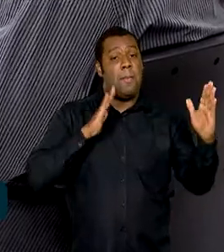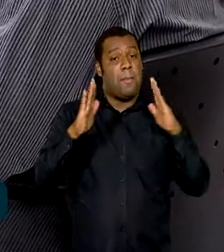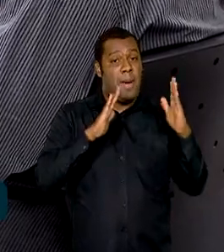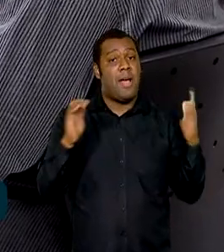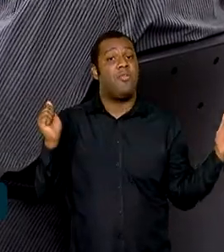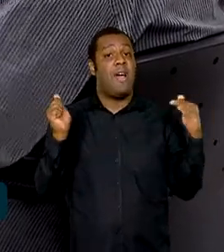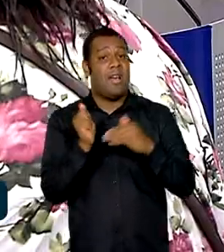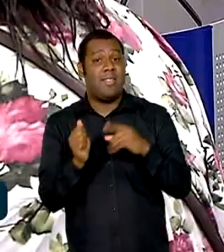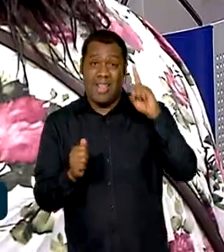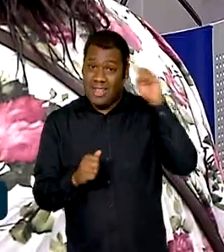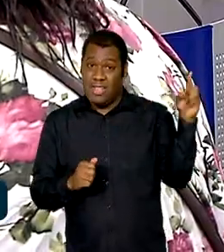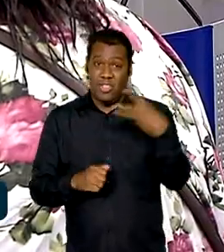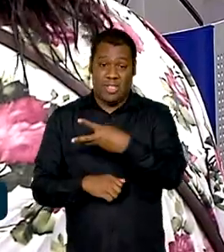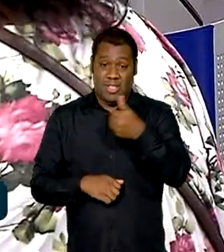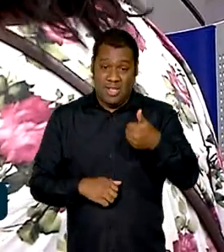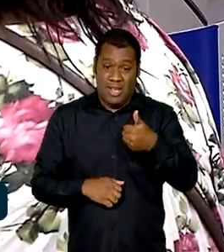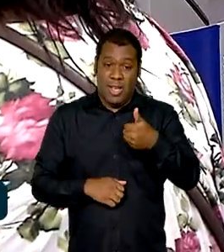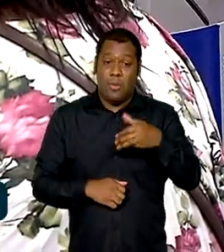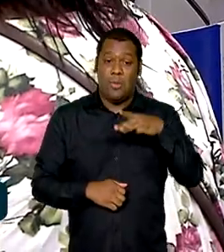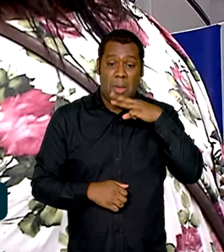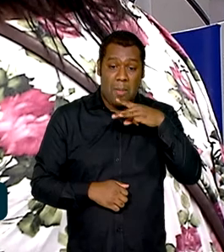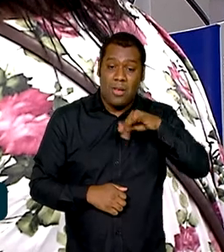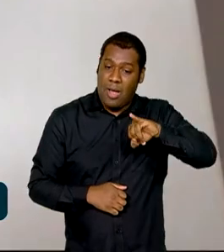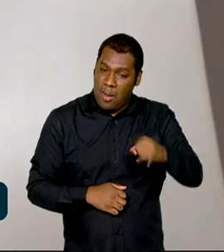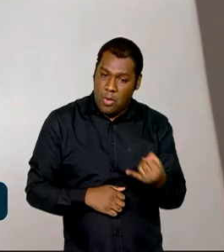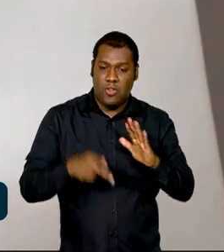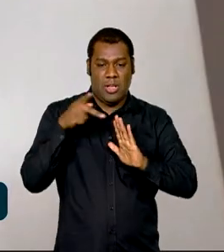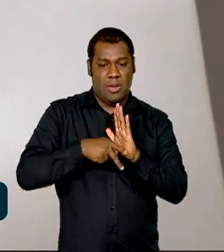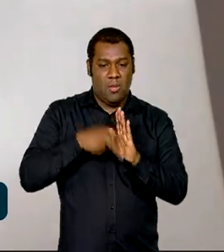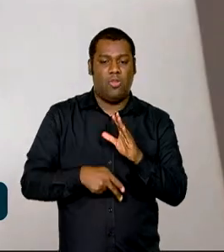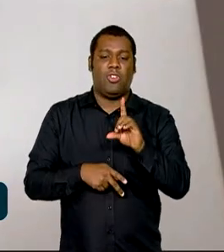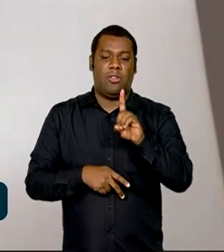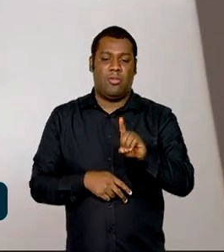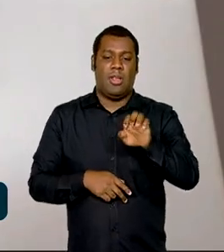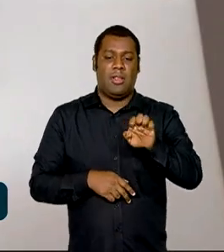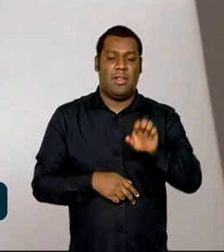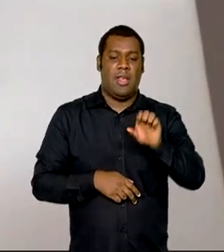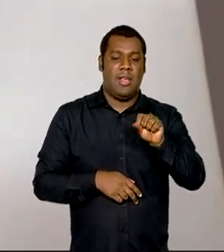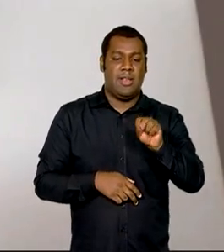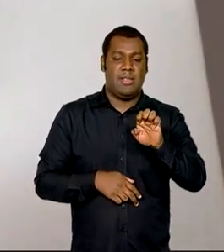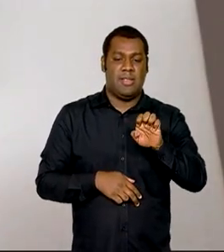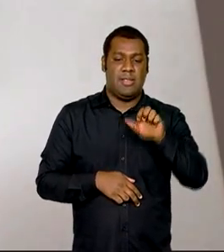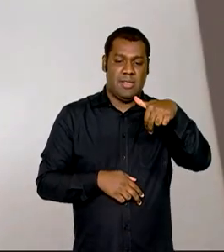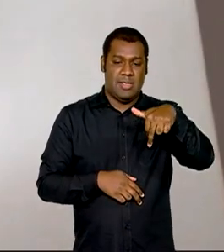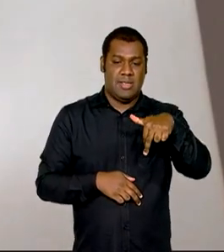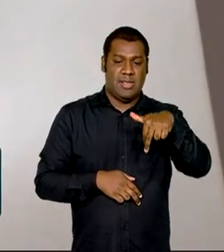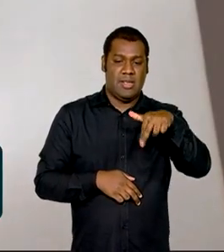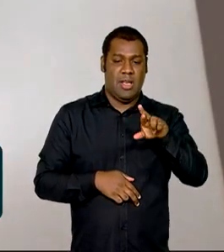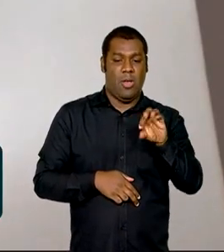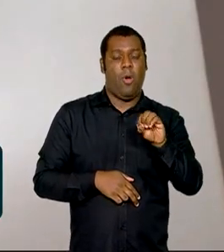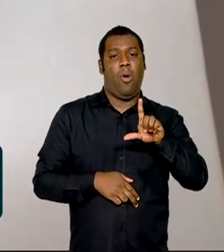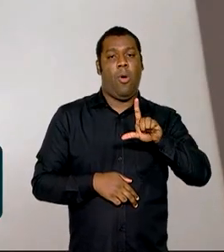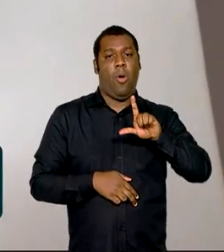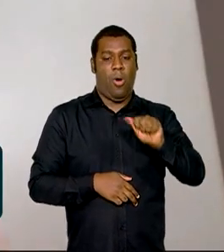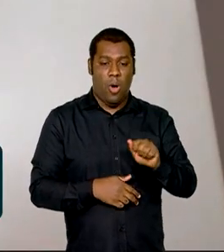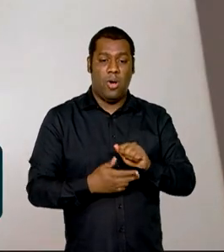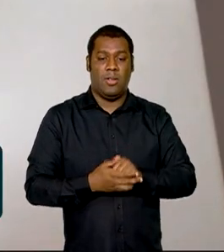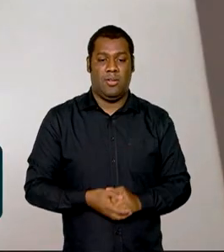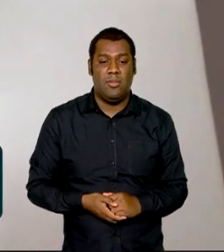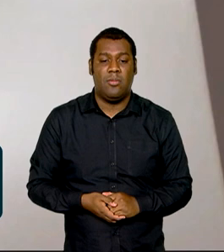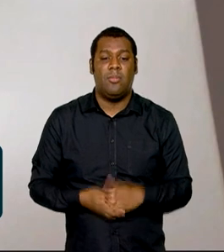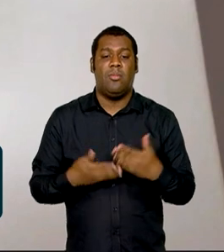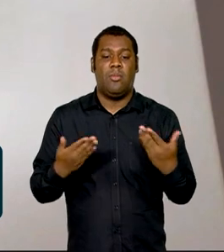participar do Desenrola. O programa entrou também numa fase de parcerias. Como é que isso funciona? A gente está